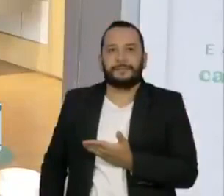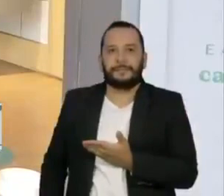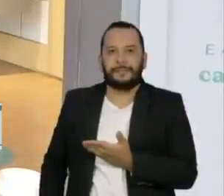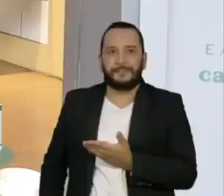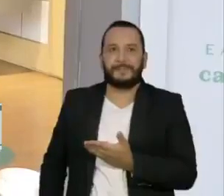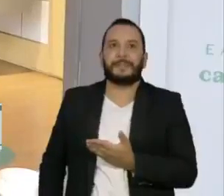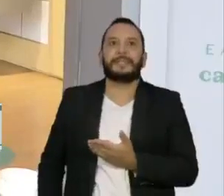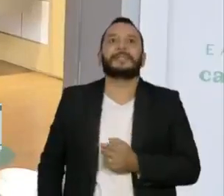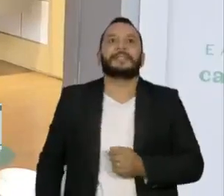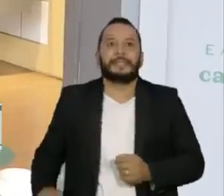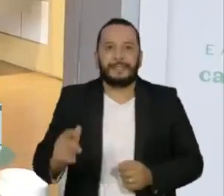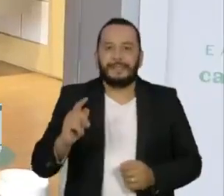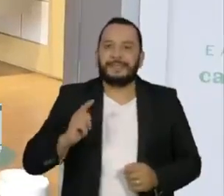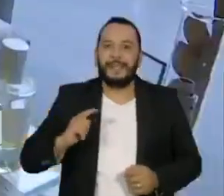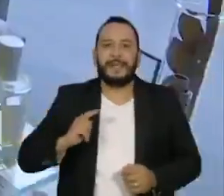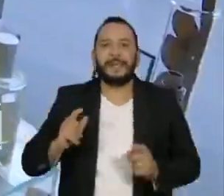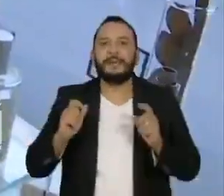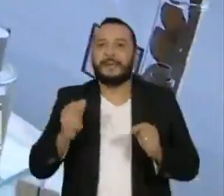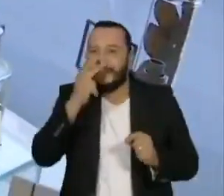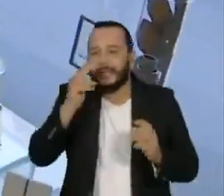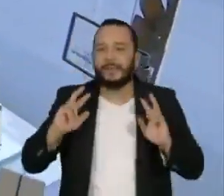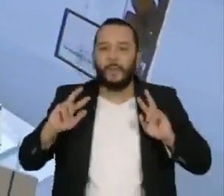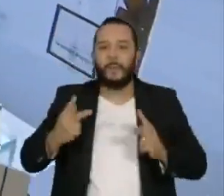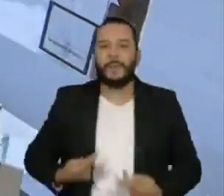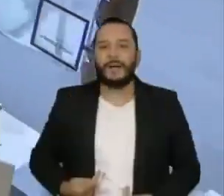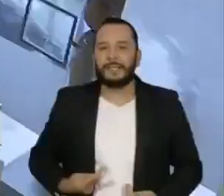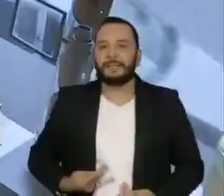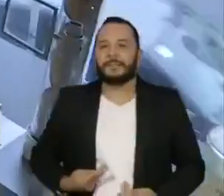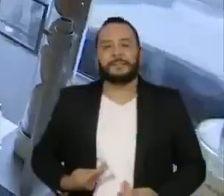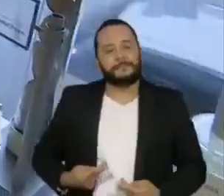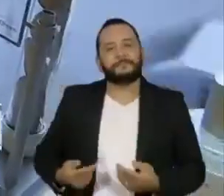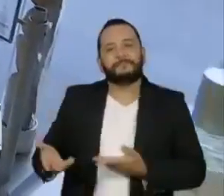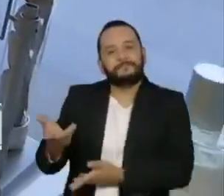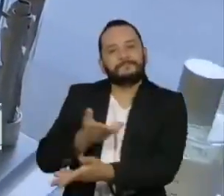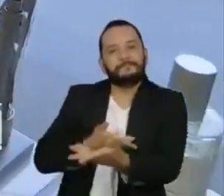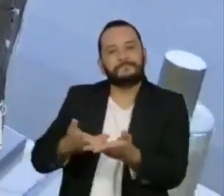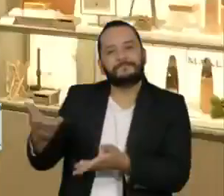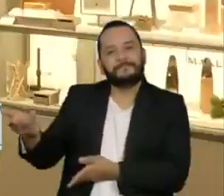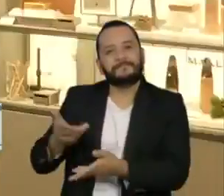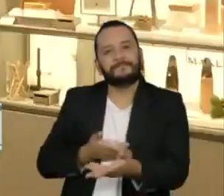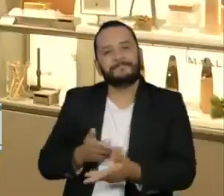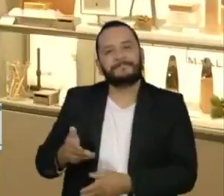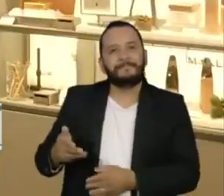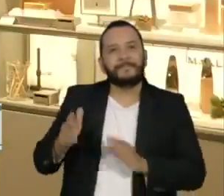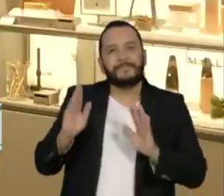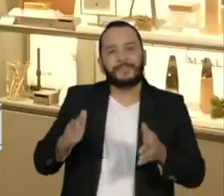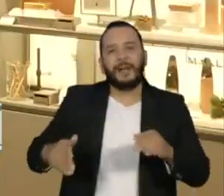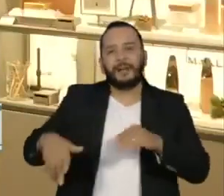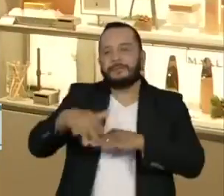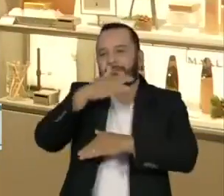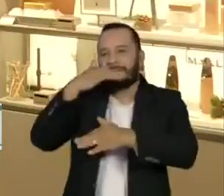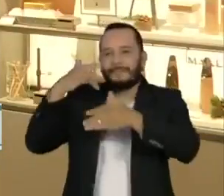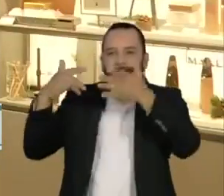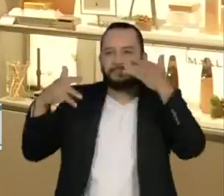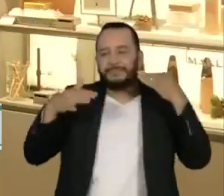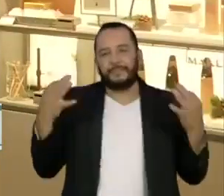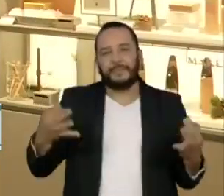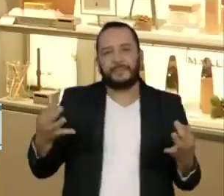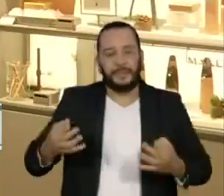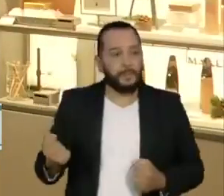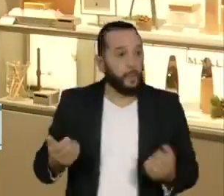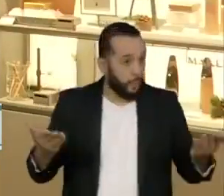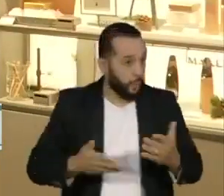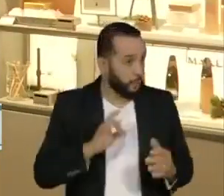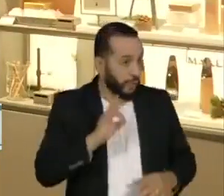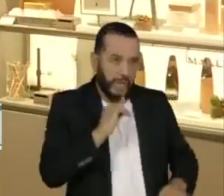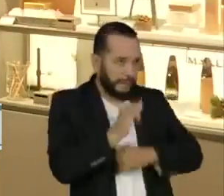Produto com toque de humanidade é garantia de aroma perfeito. No mundo onde tudo está se digitalizando, onde